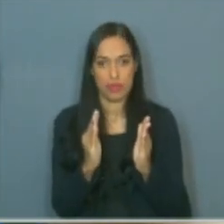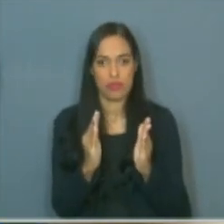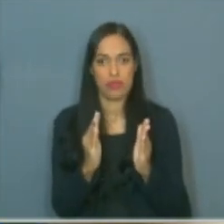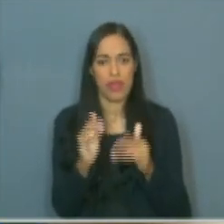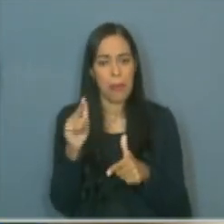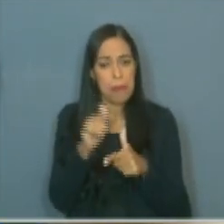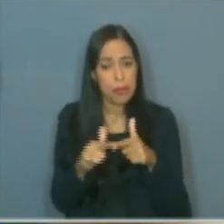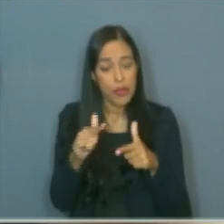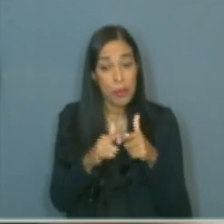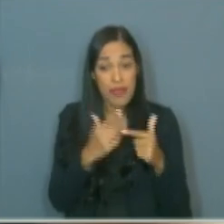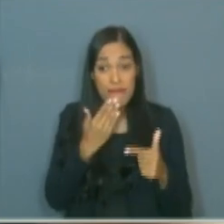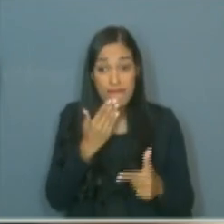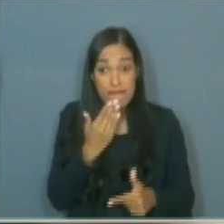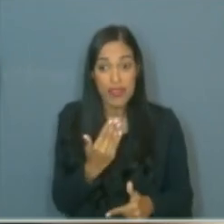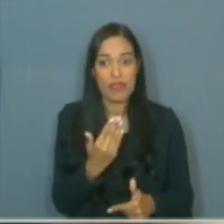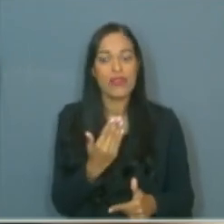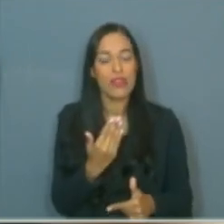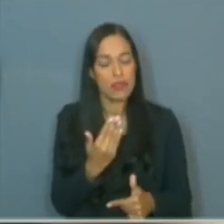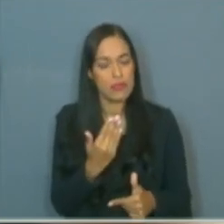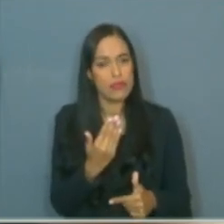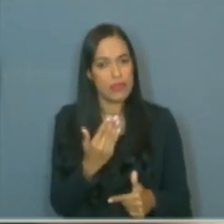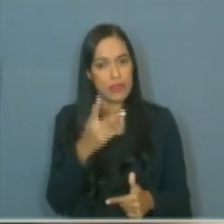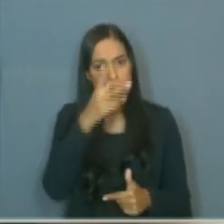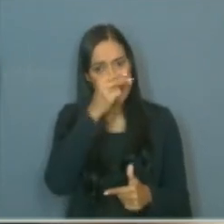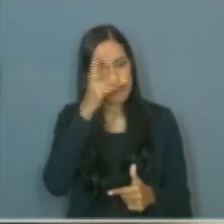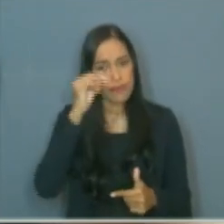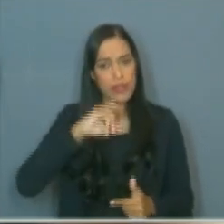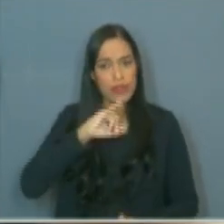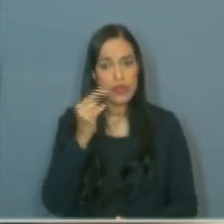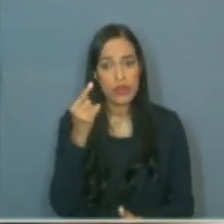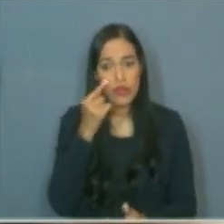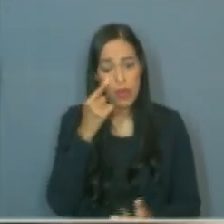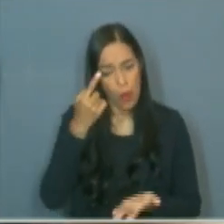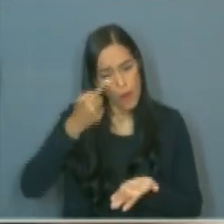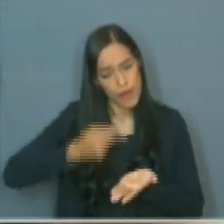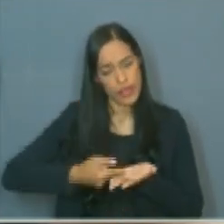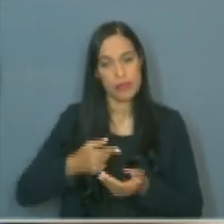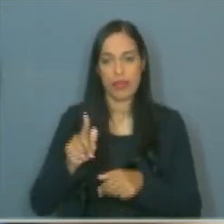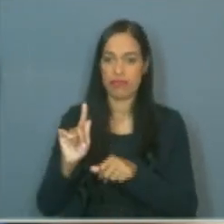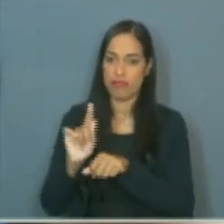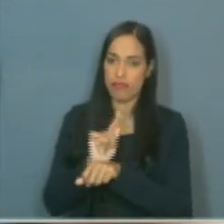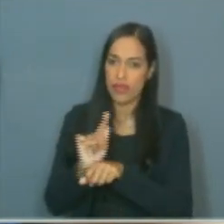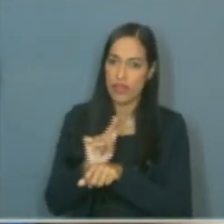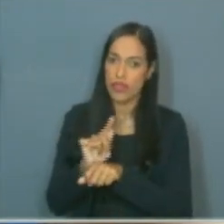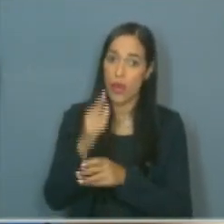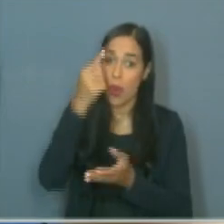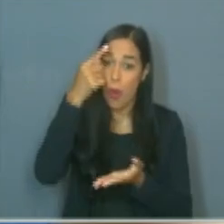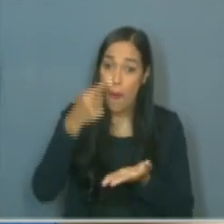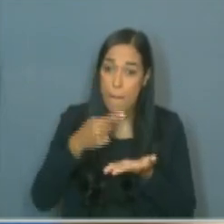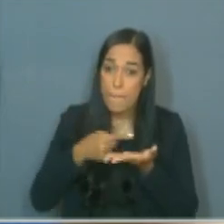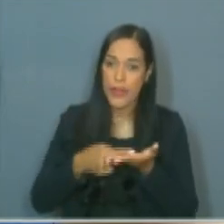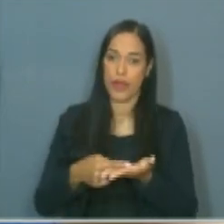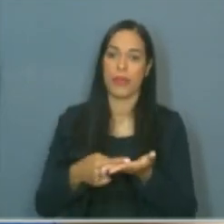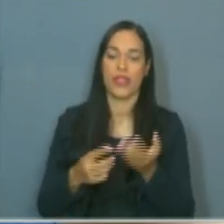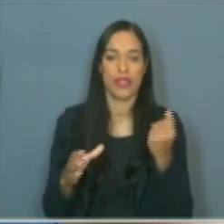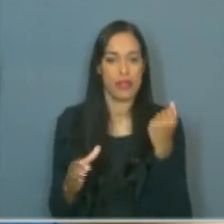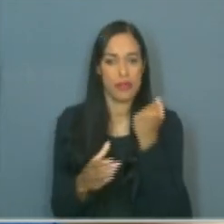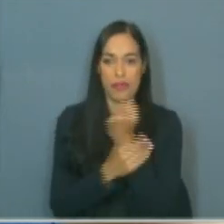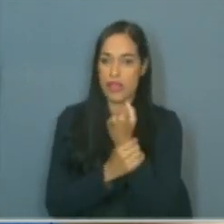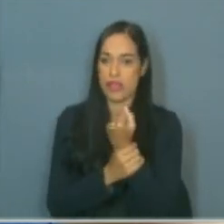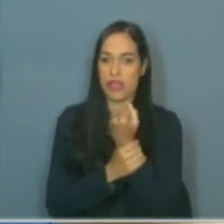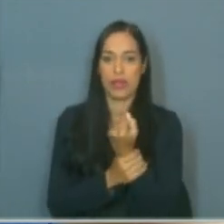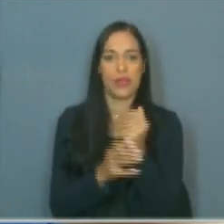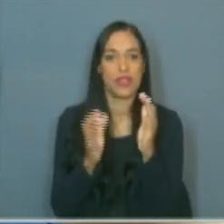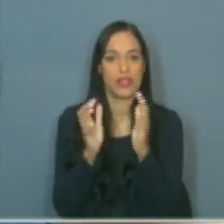problema, o prefeito João Campos confirma que a sua gestão está comprometida com a segurança das